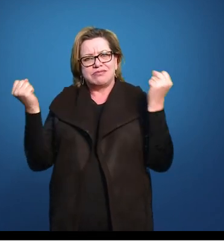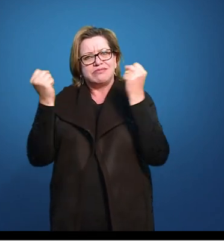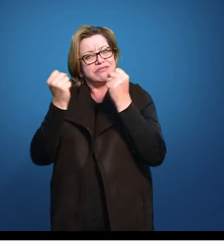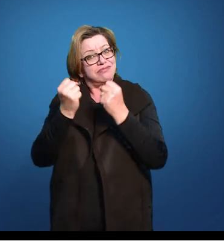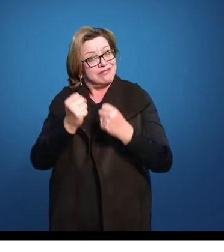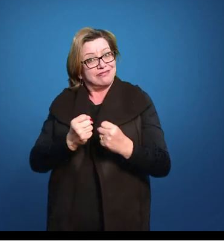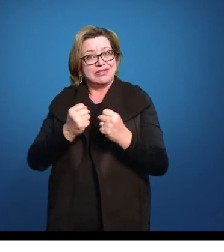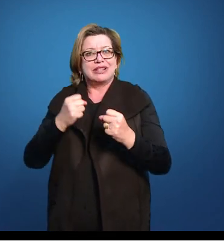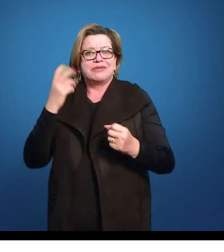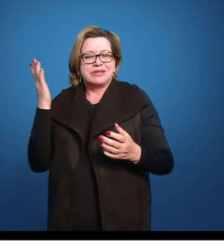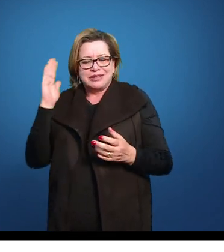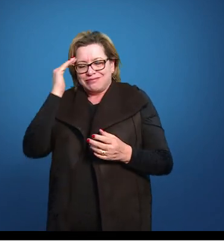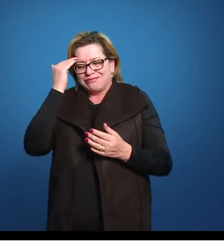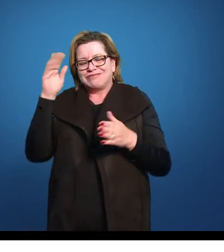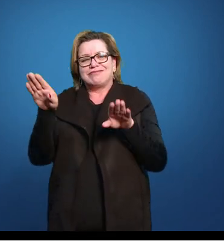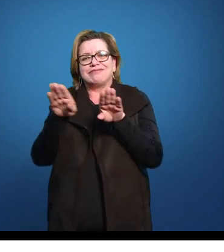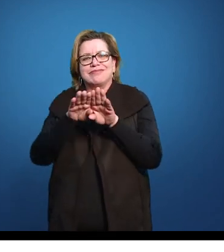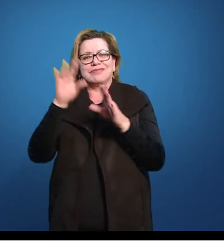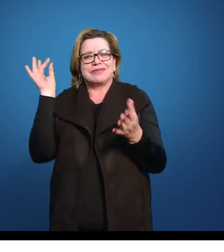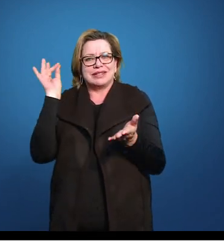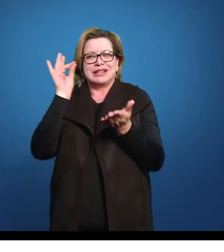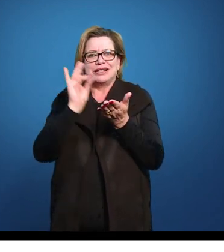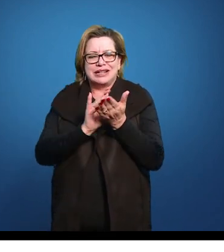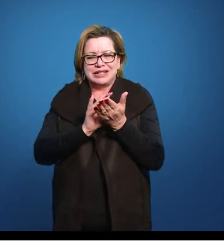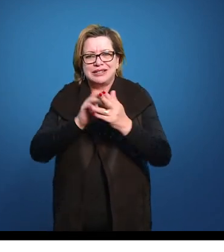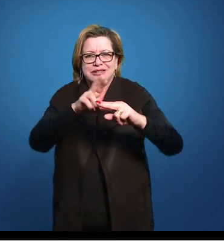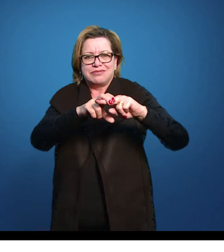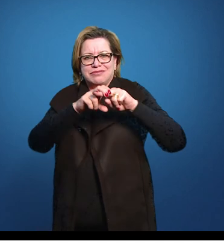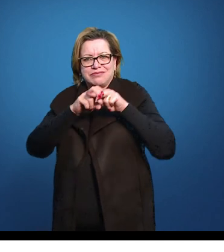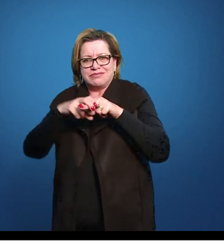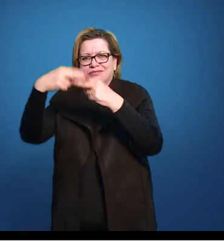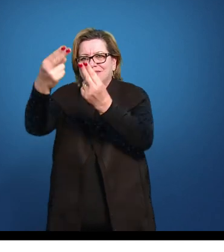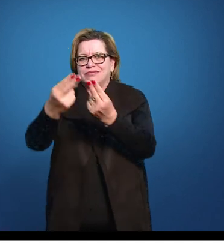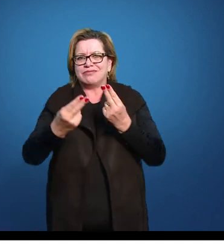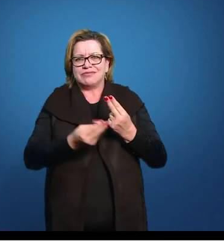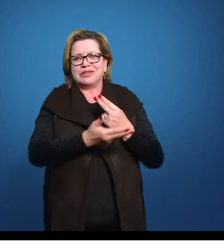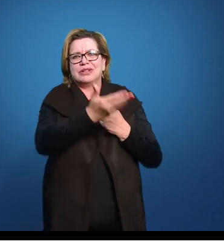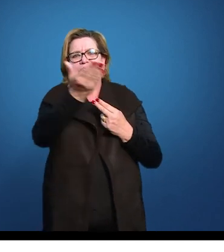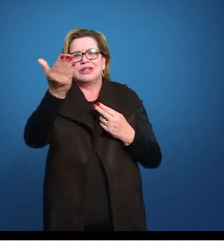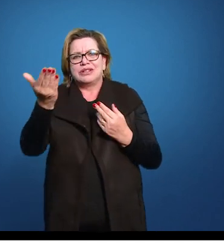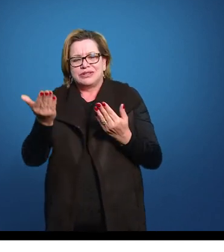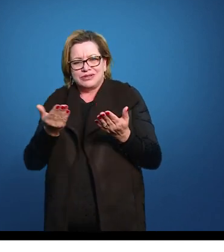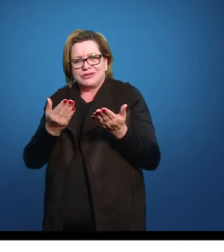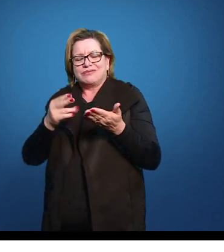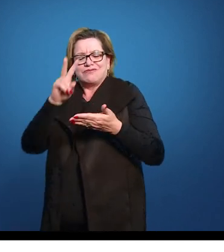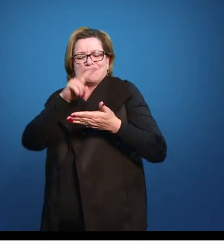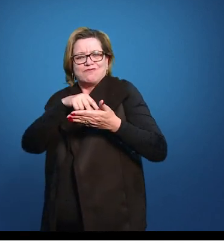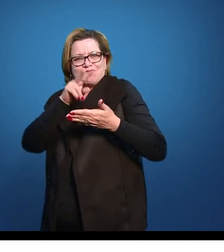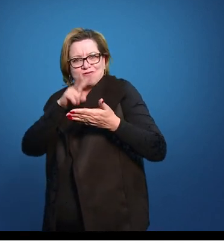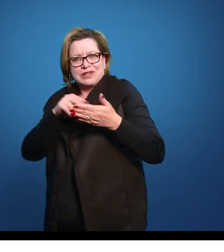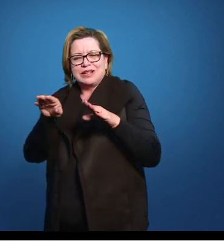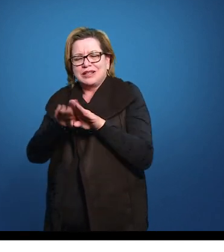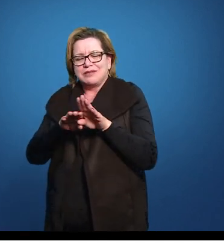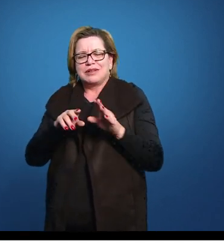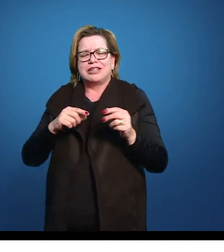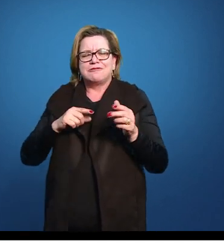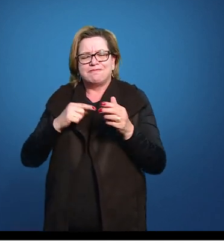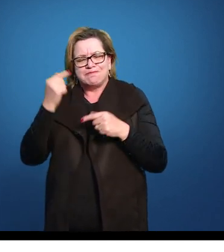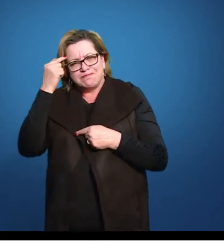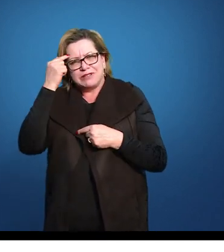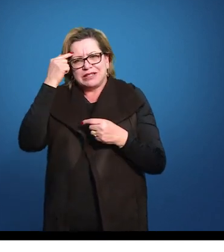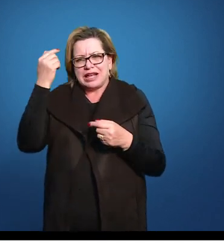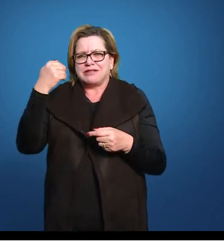entenda um pouco mais da nossa realidade também. Por isso, eu convido todos a lerem as obras e questionarem um pouco mais sobre esse